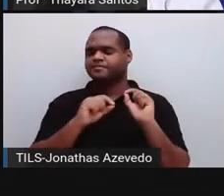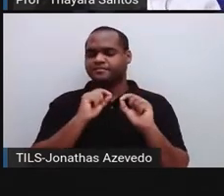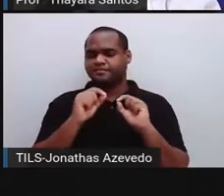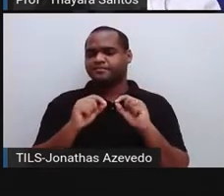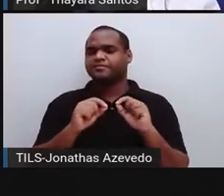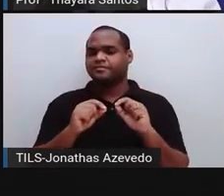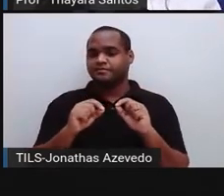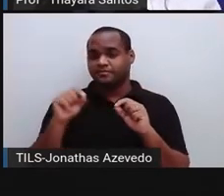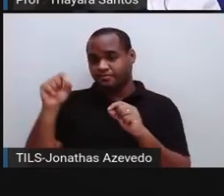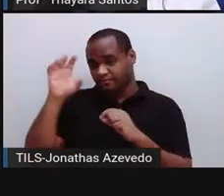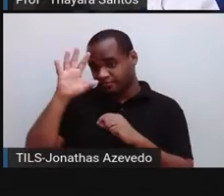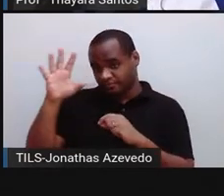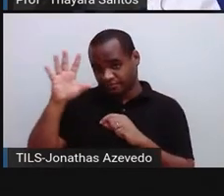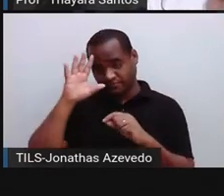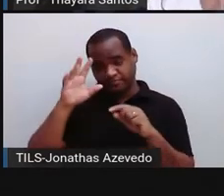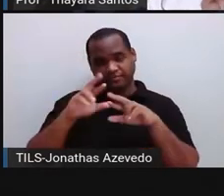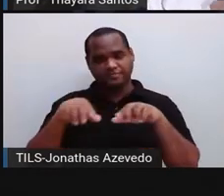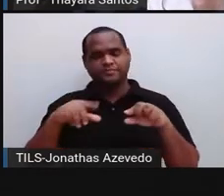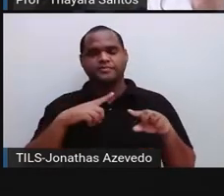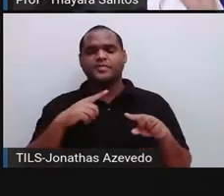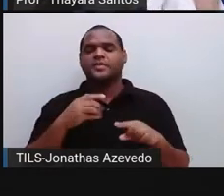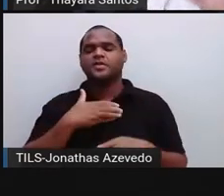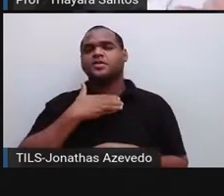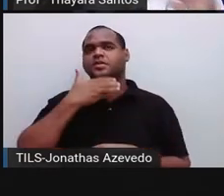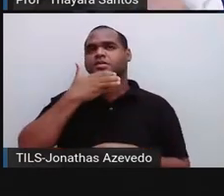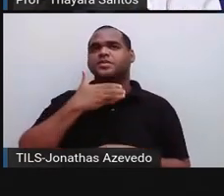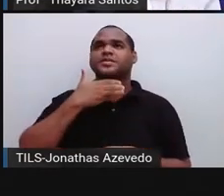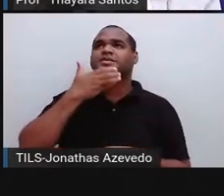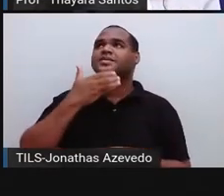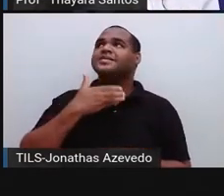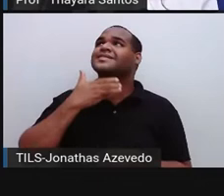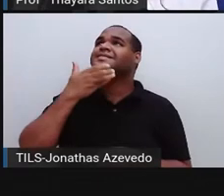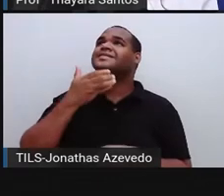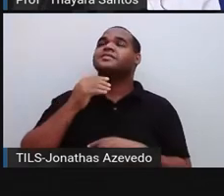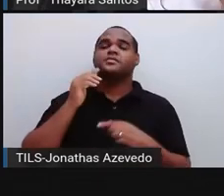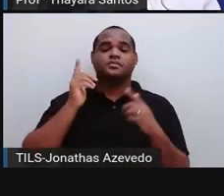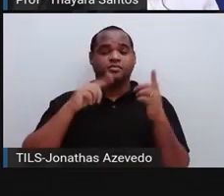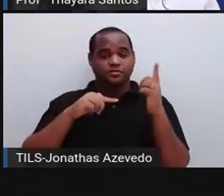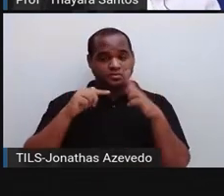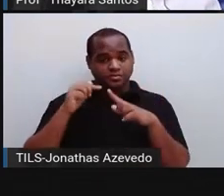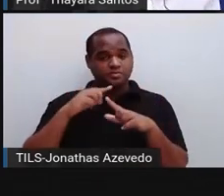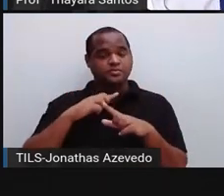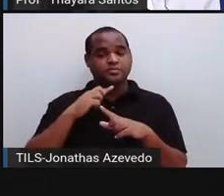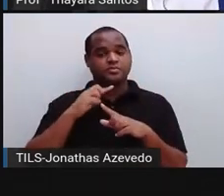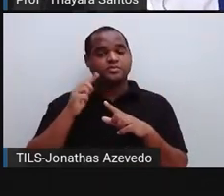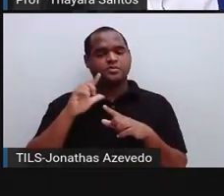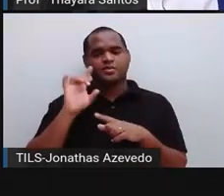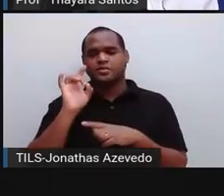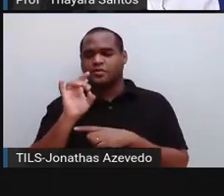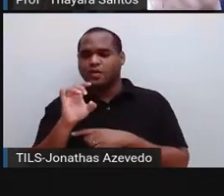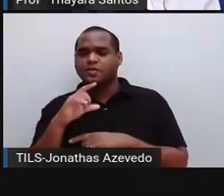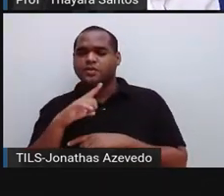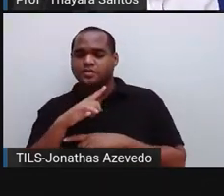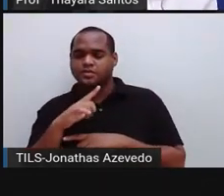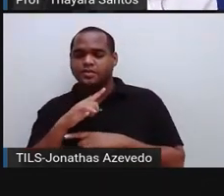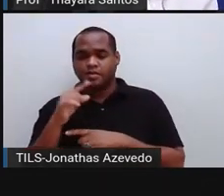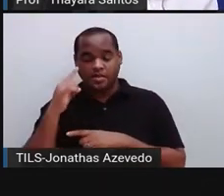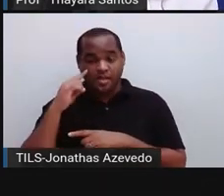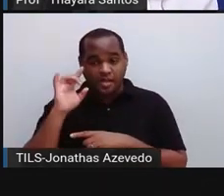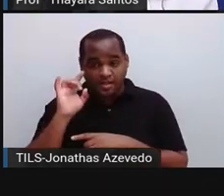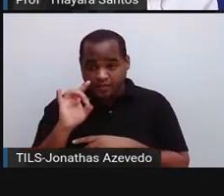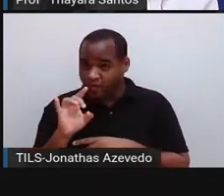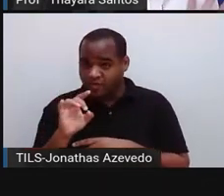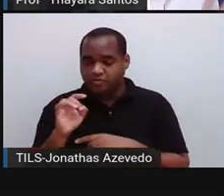aquelas girafas que tinham pescoço curto, elas se esticaram tanto que o pescoço delas cresceu, e agora a gente só tem girafas de pescoço longo nessa